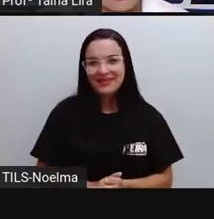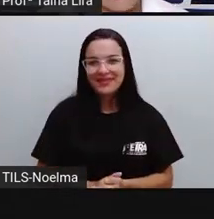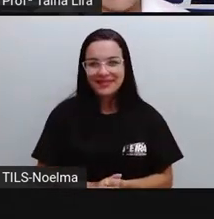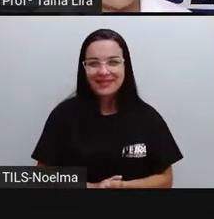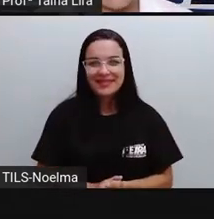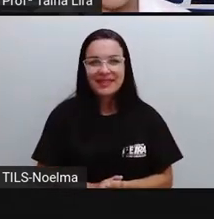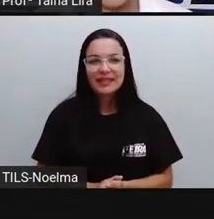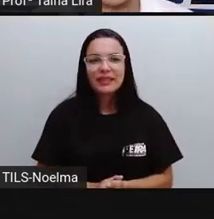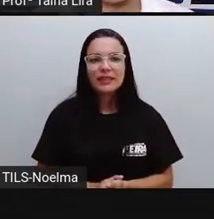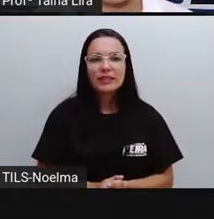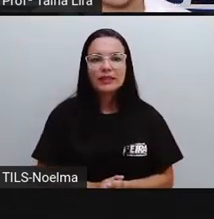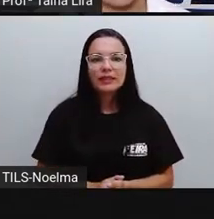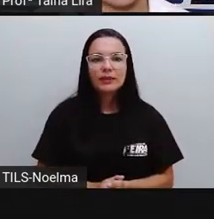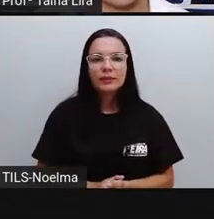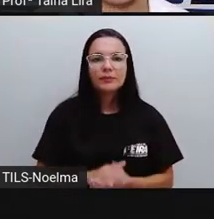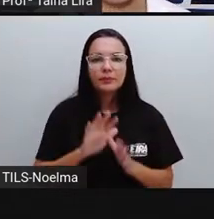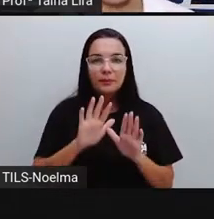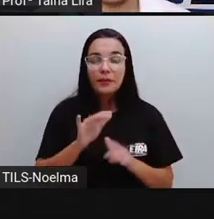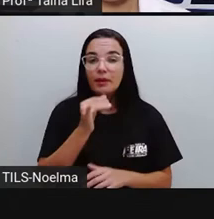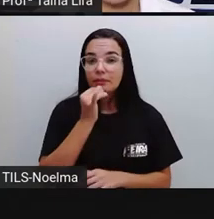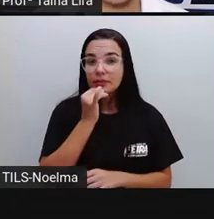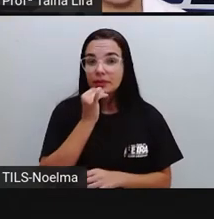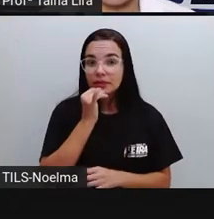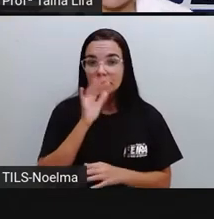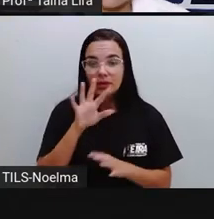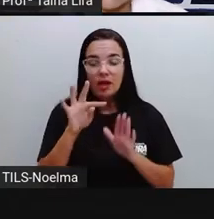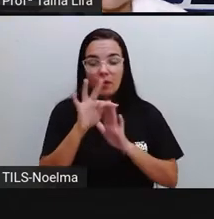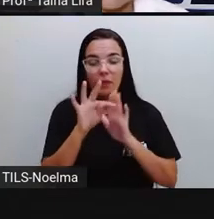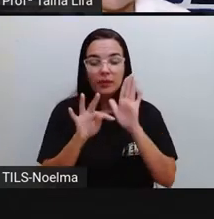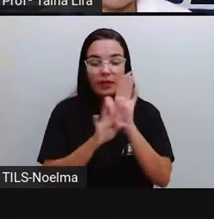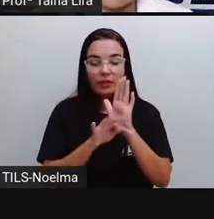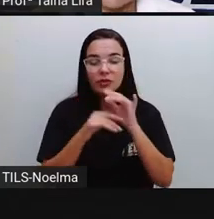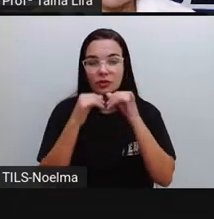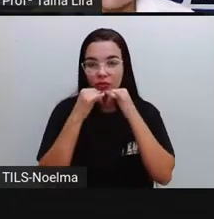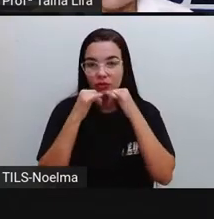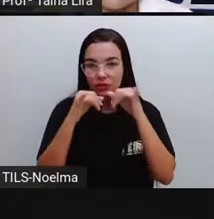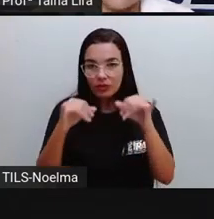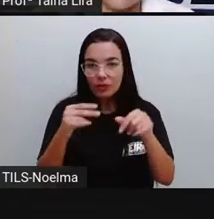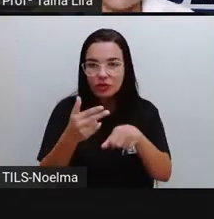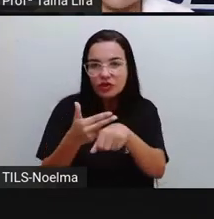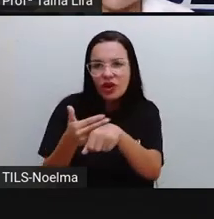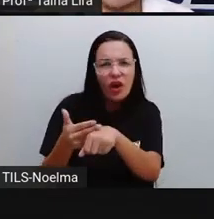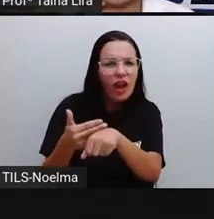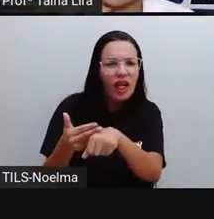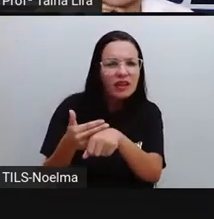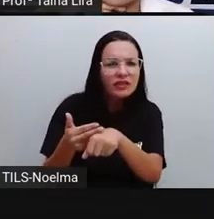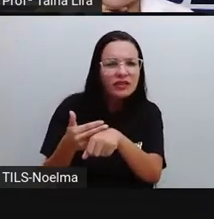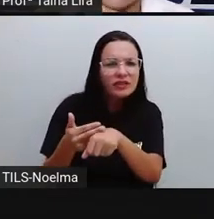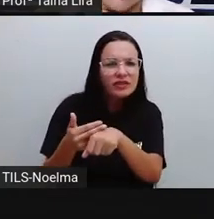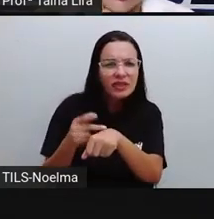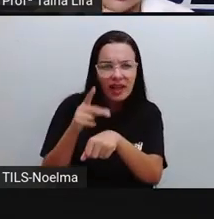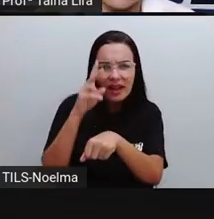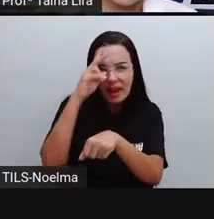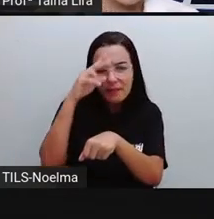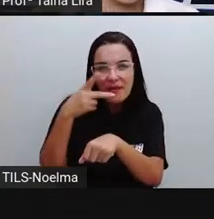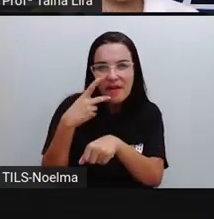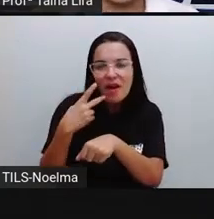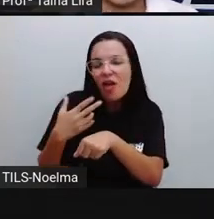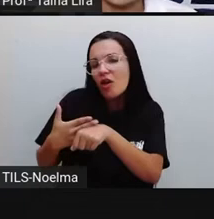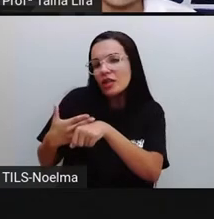texto, tá? Então, por exemplo, esse texto, por exemplo, que eu falei do chocolate. Quem lembra que a Pró falou do chocolate